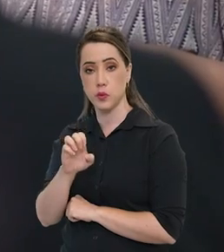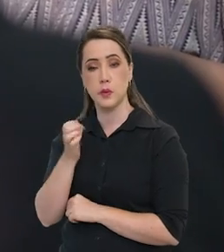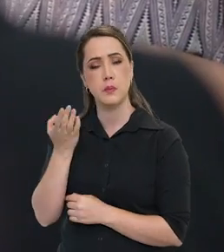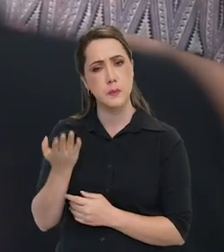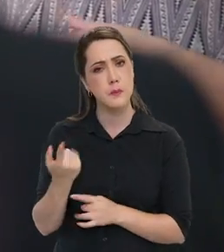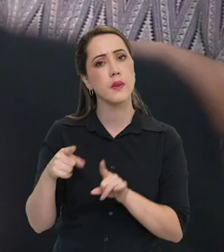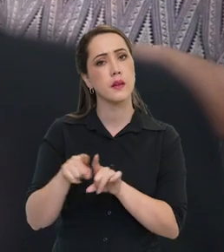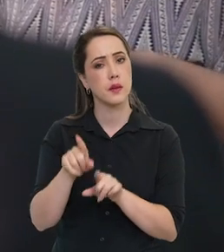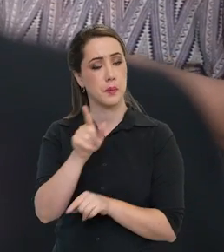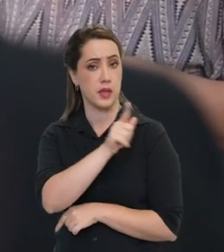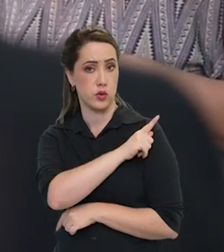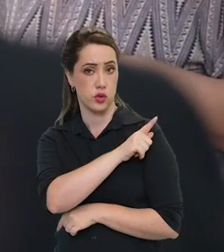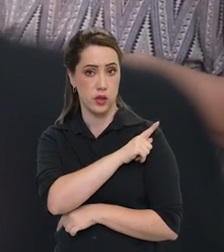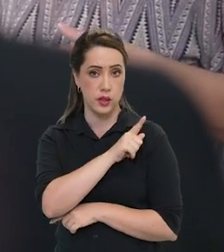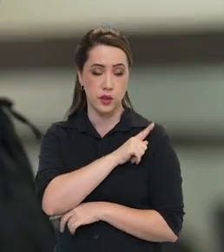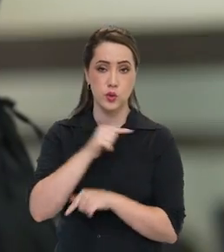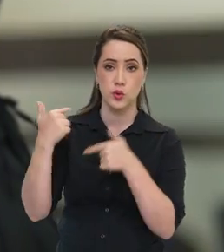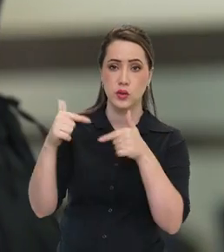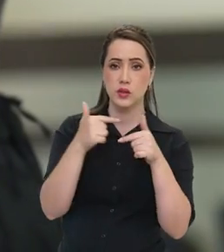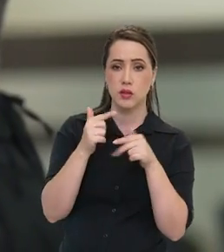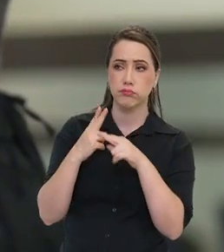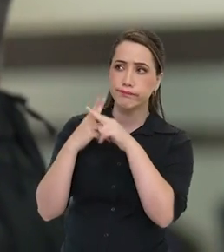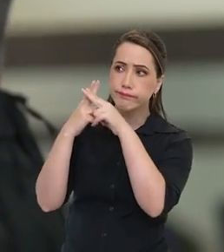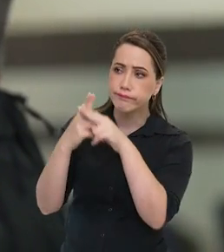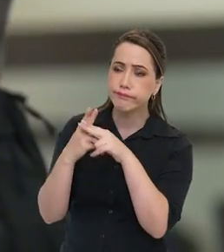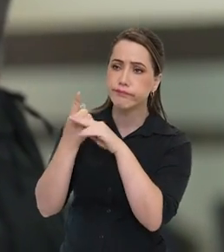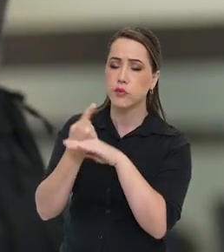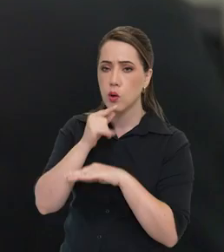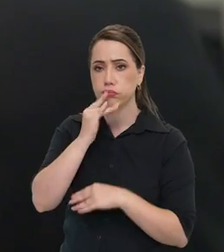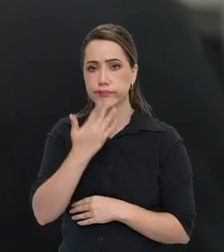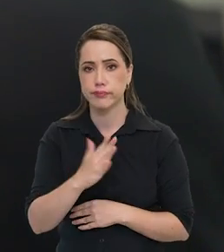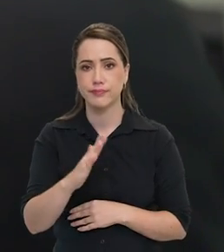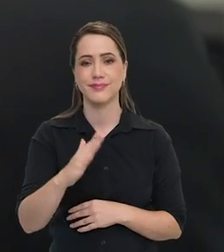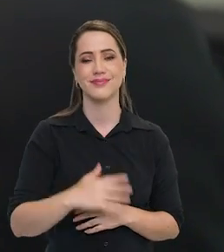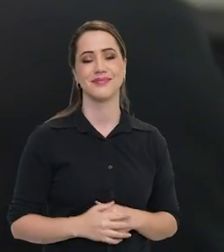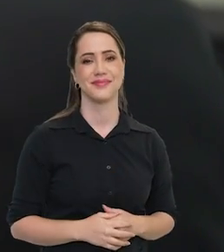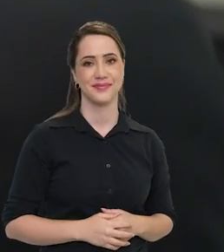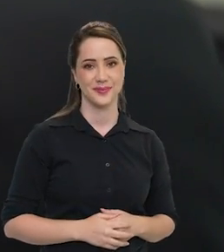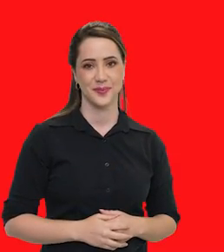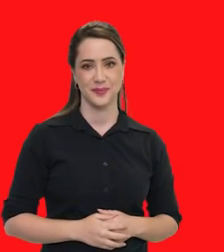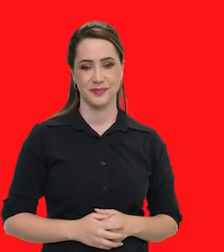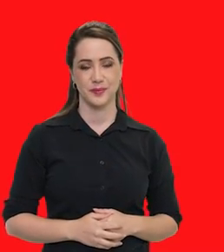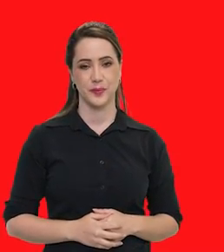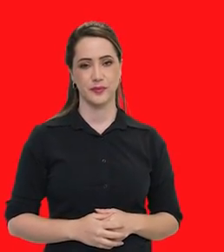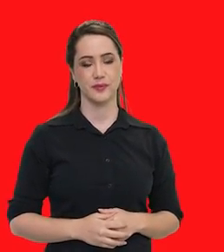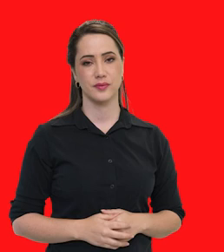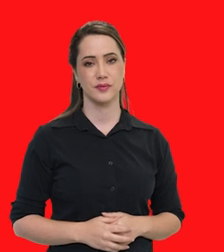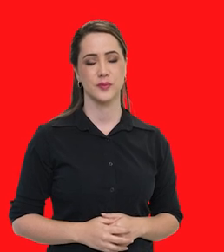Espaciais, o INPE, e gerente da Missão Espacial Oceanográfica Sabe Amar.